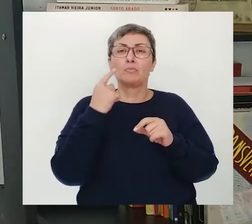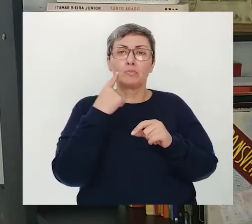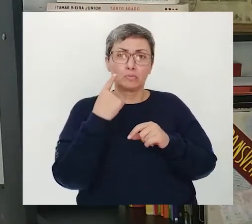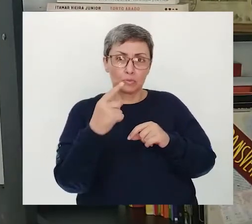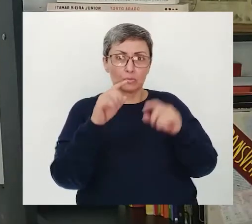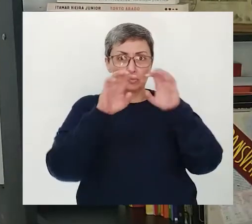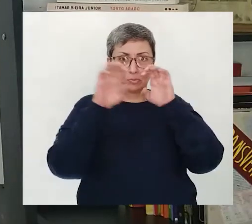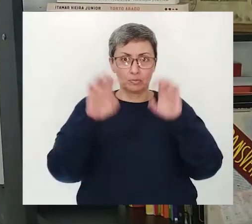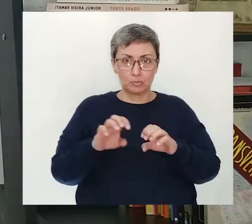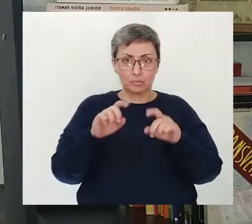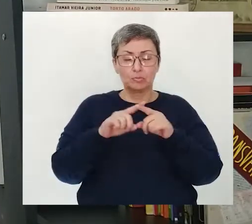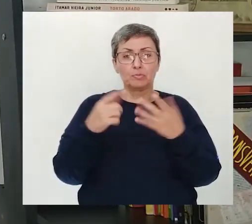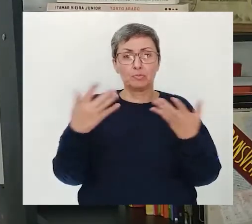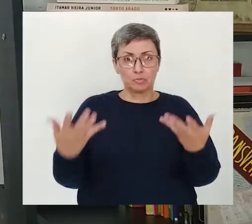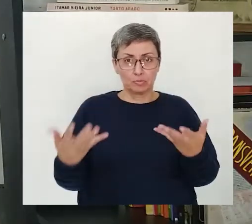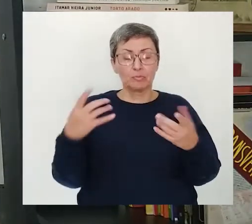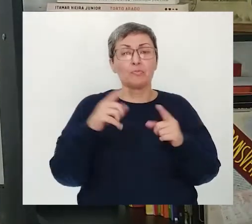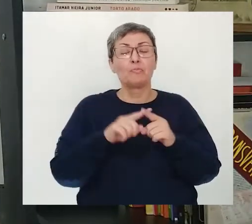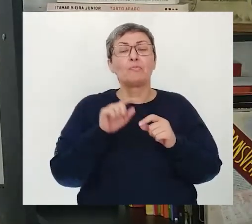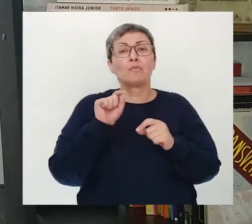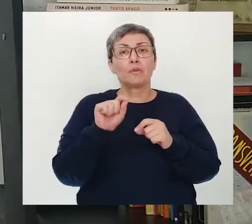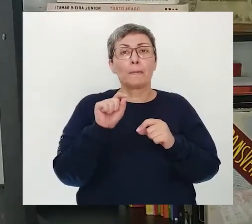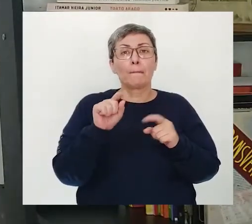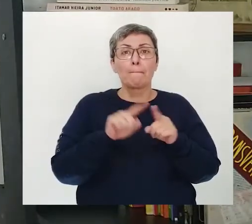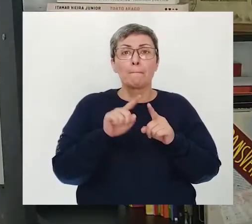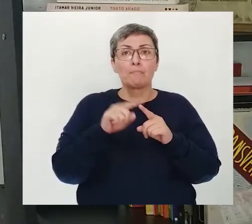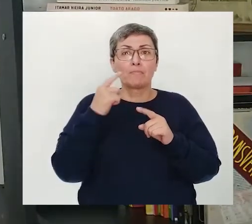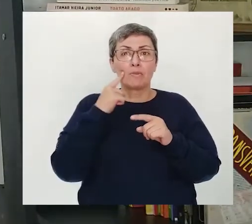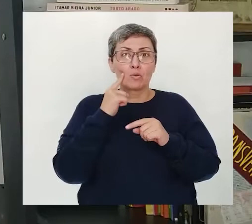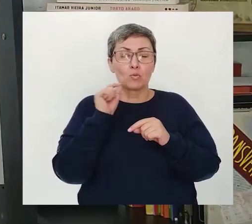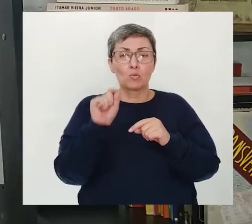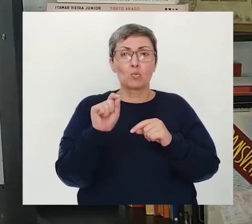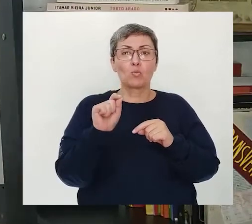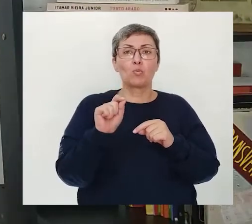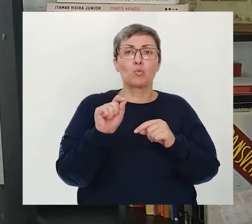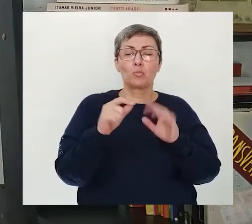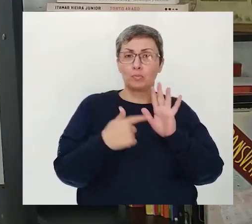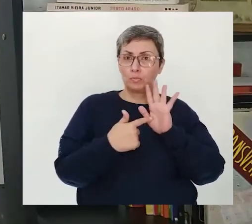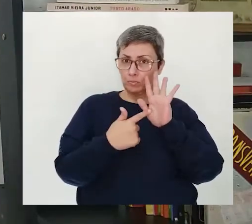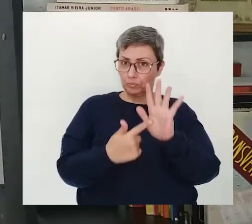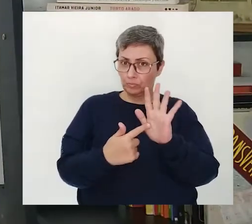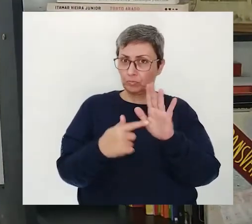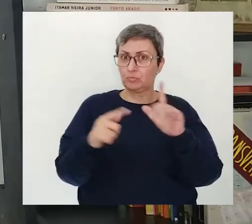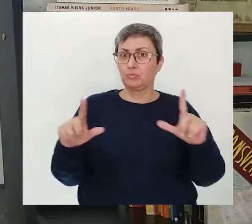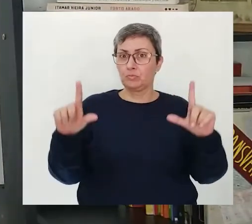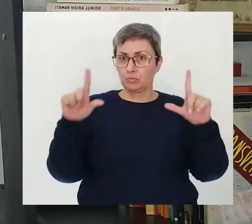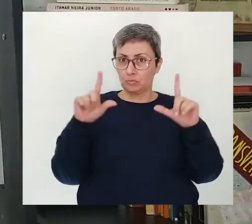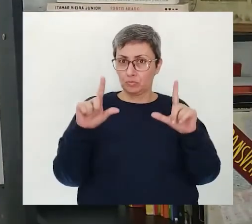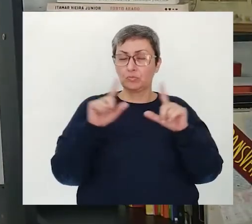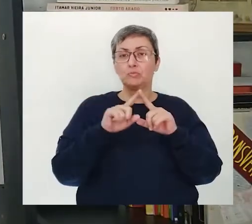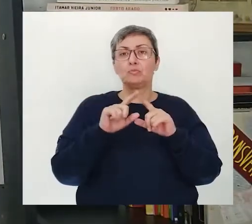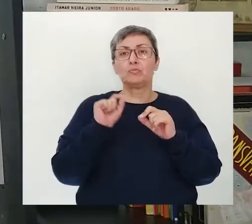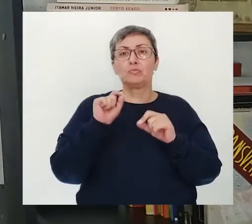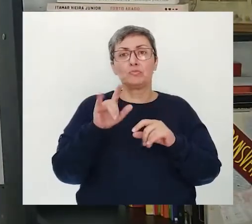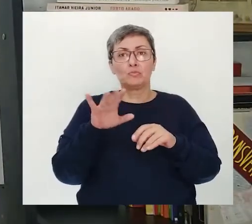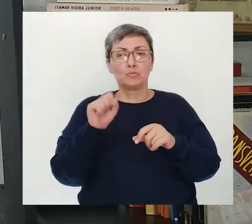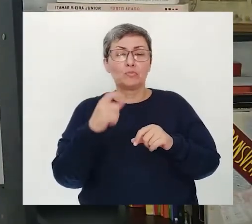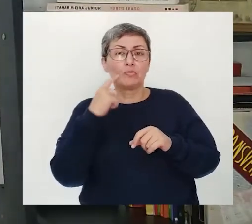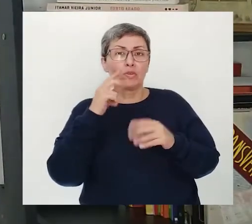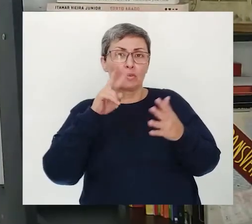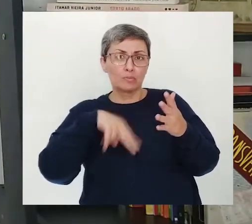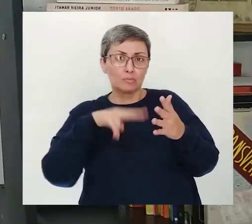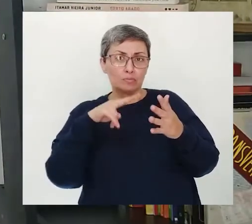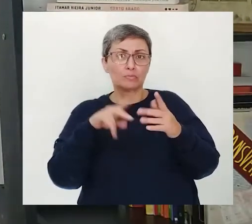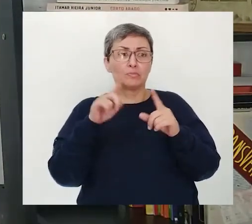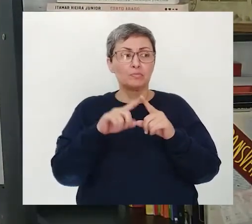essa estrutura que eu estou falando para vocês. Então, eu vou colocar a imagem com o poema, eu vou lendo o